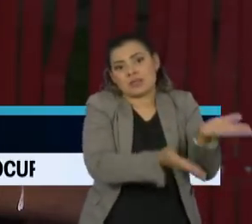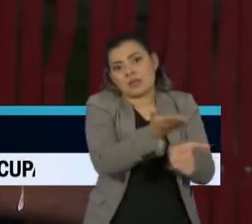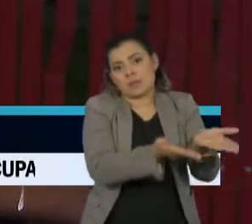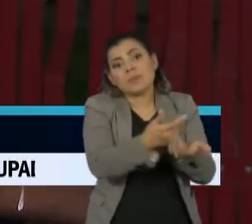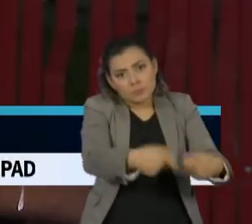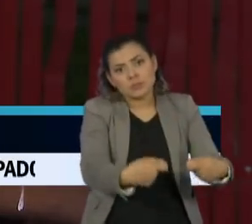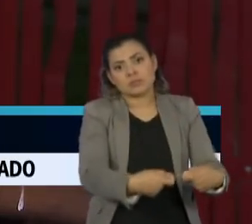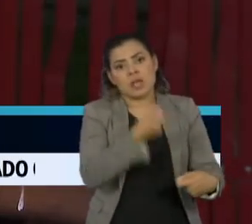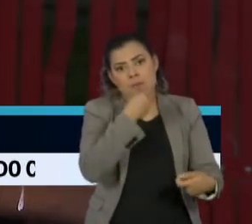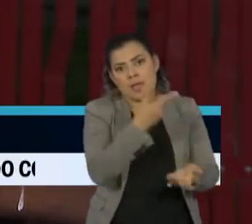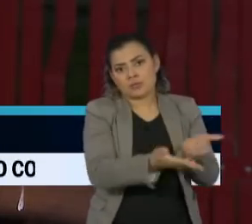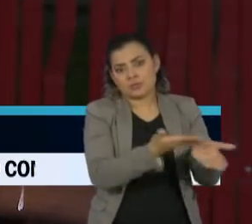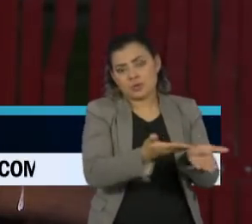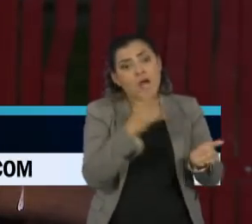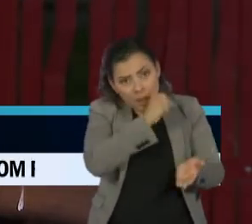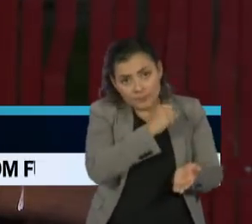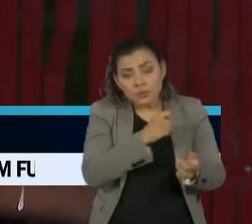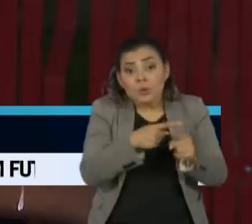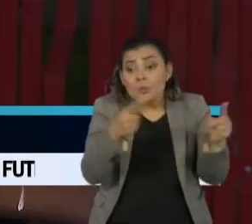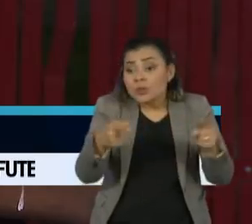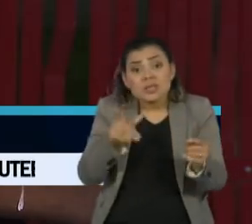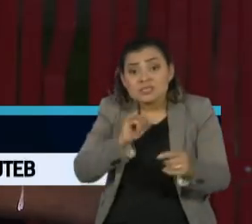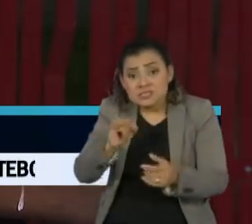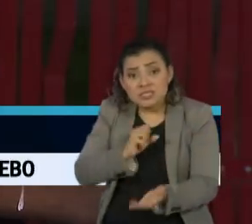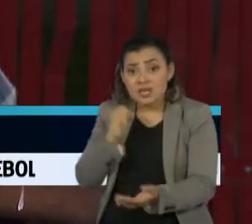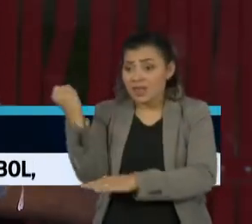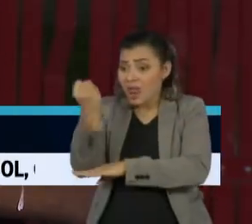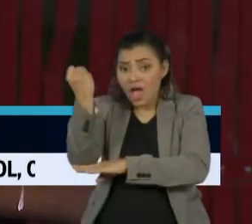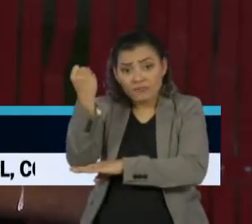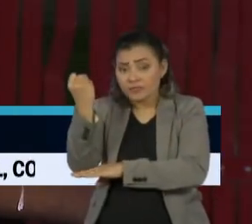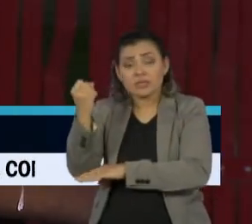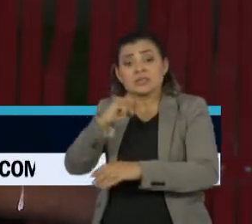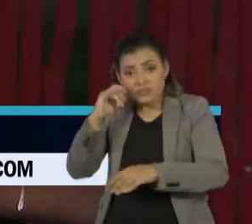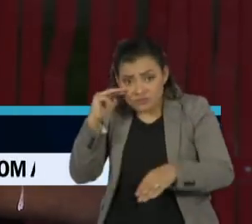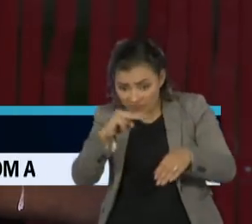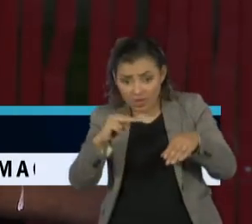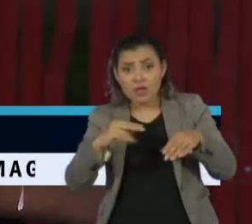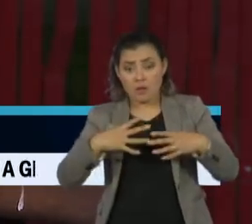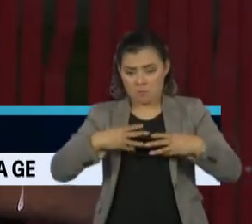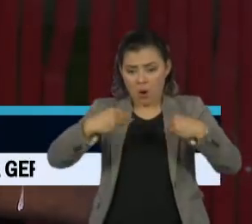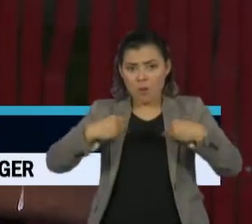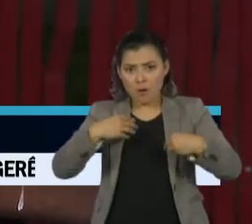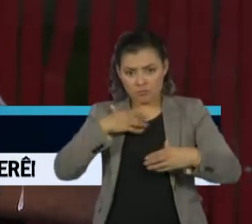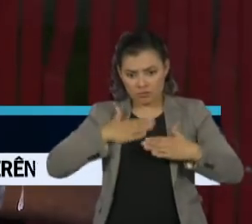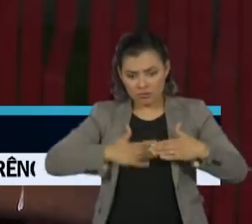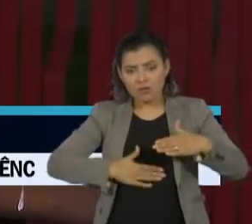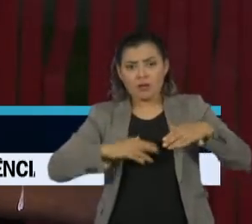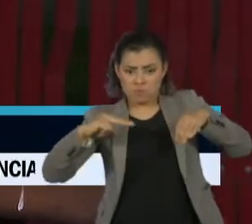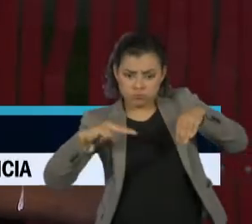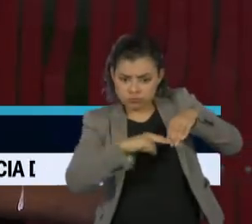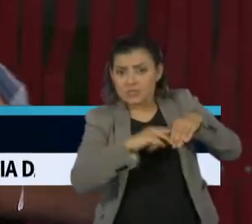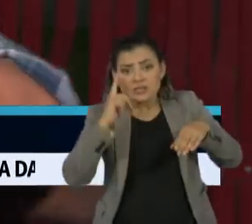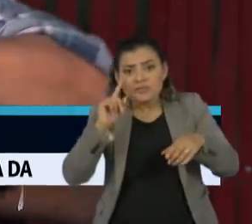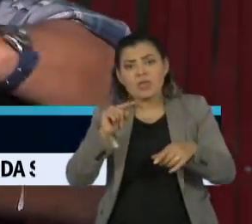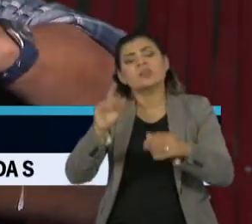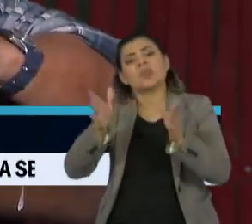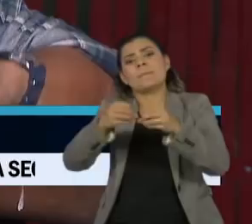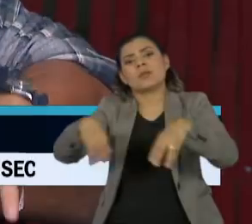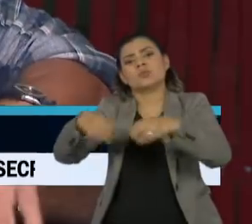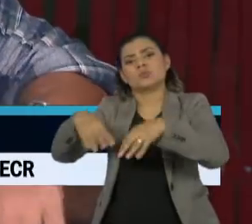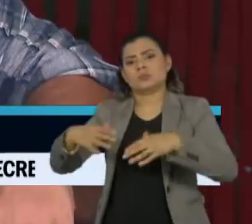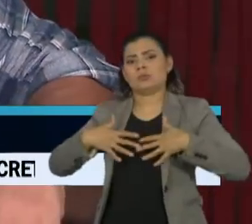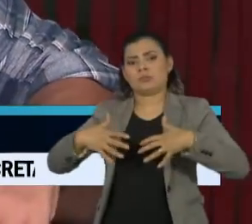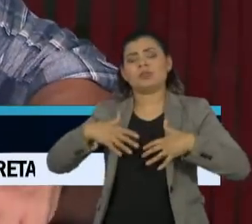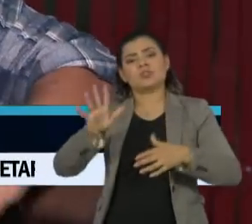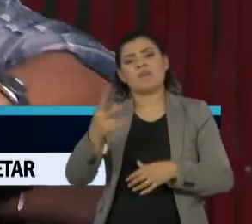já no dia 2, pós-infecção, se você fizer uma tomografia do pulmão, você já vai ver sinais de comprometimento pulmonar da ordem de